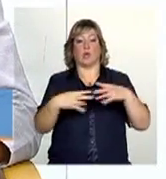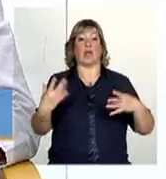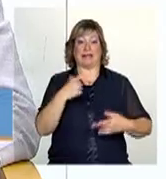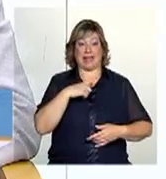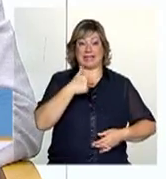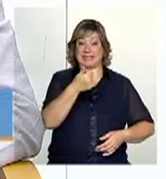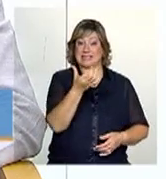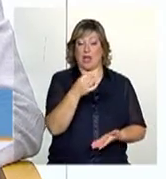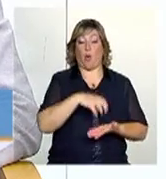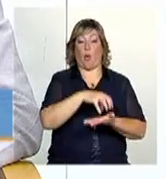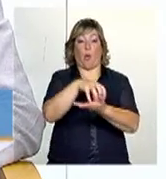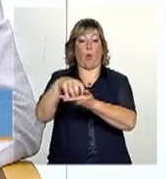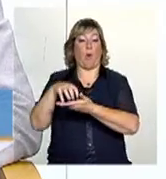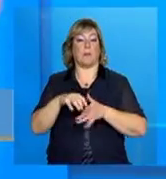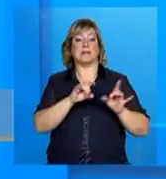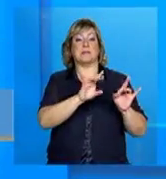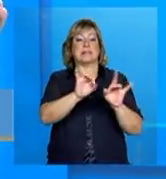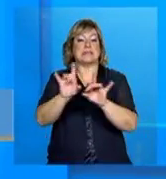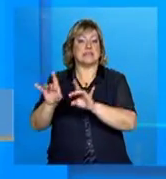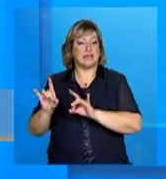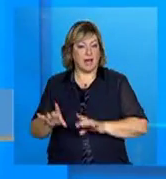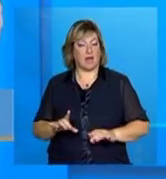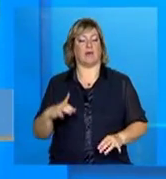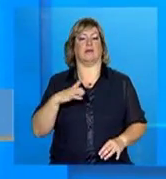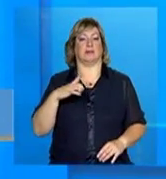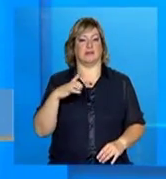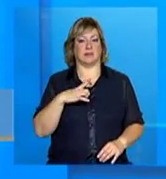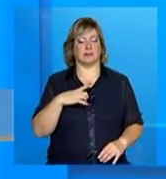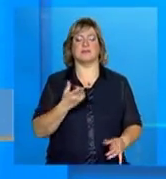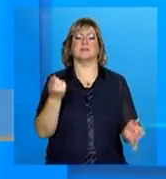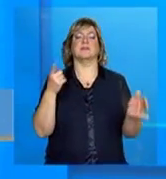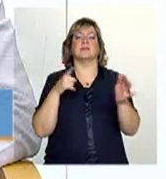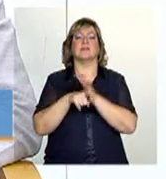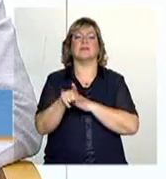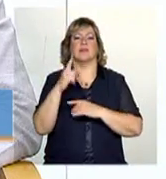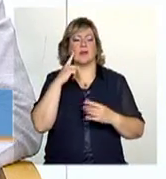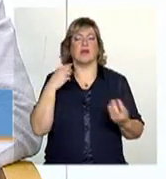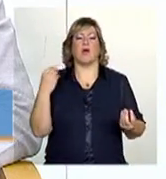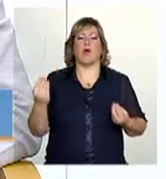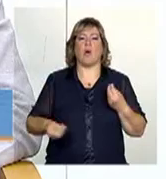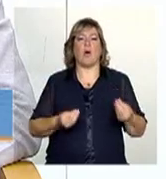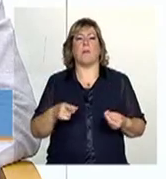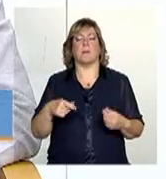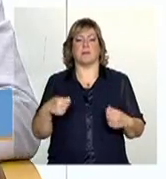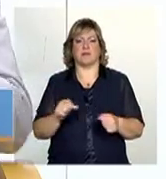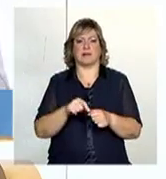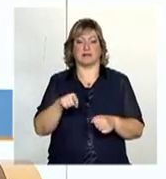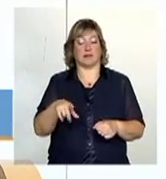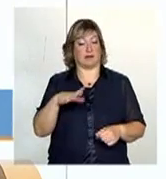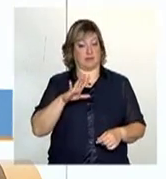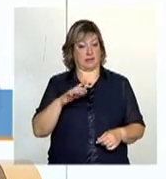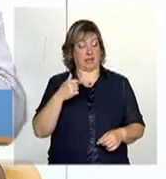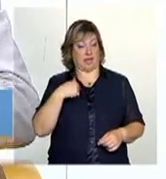16? 16 grupos. Por que essa necessidade dessa estratificação? Bem, acho que são duas